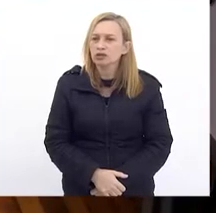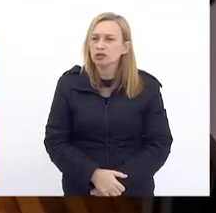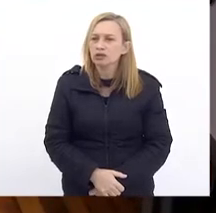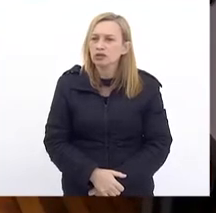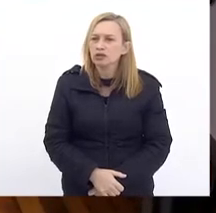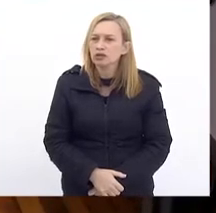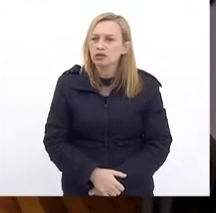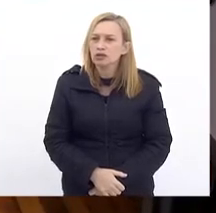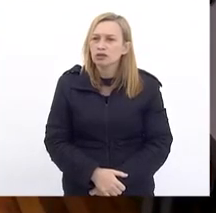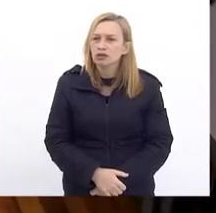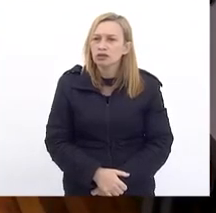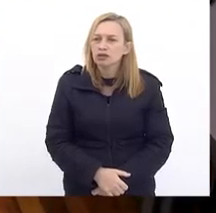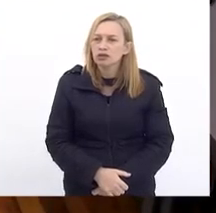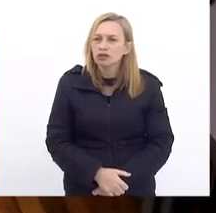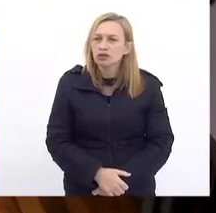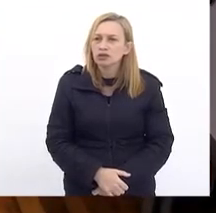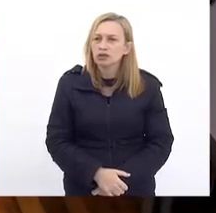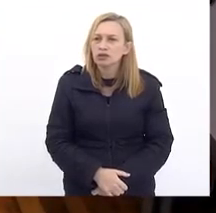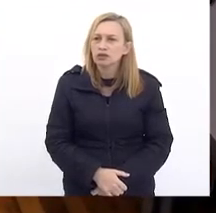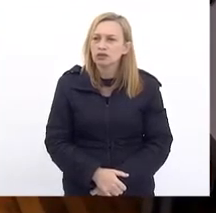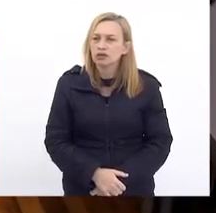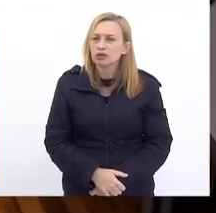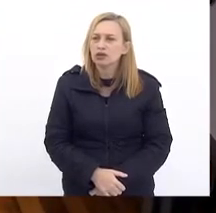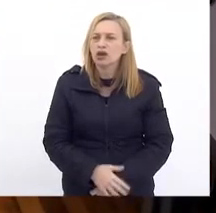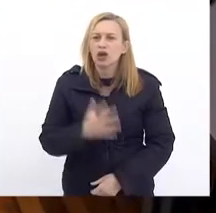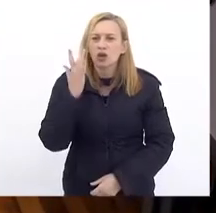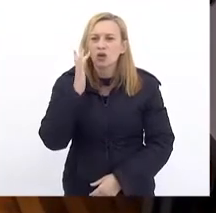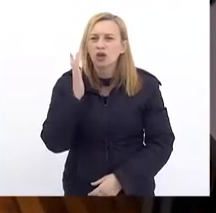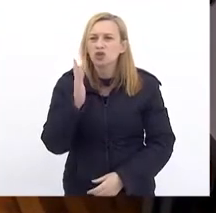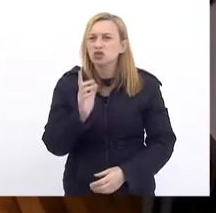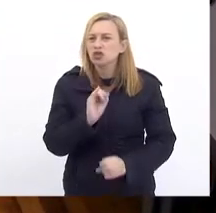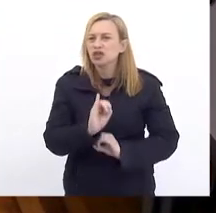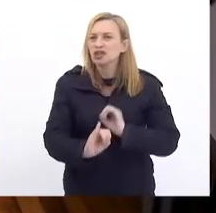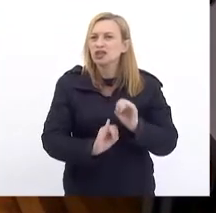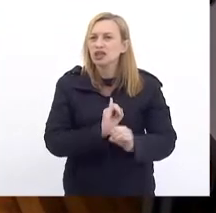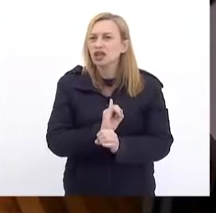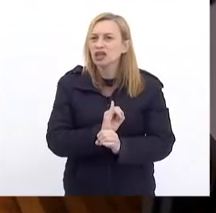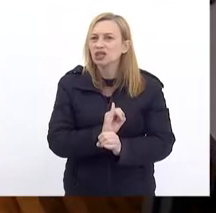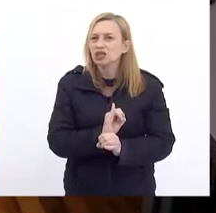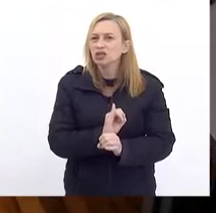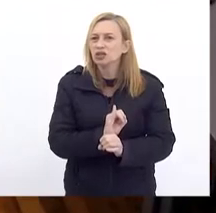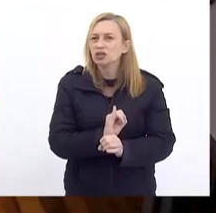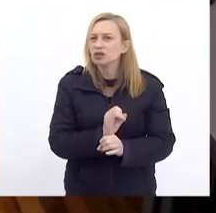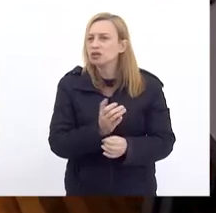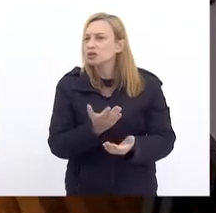Acho que caiu A conexão Do Voltou